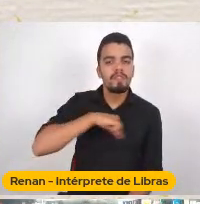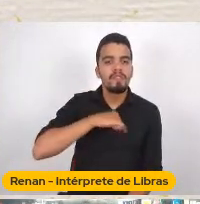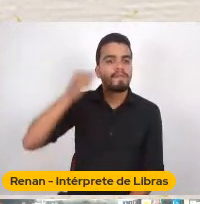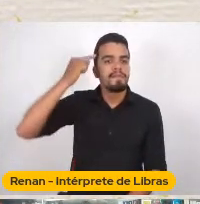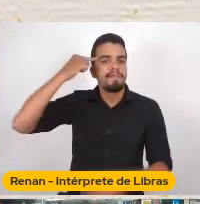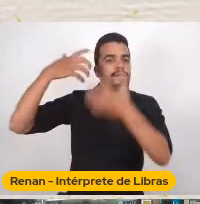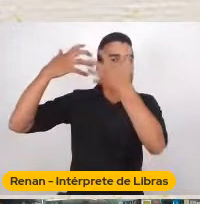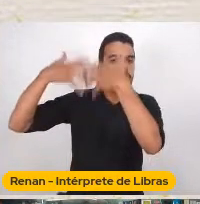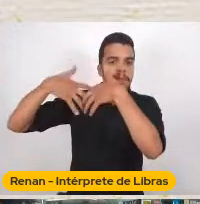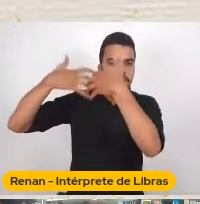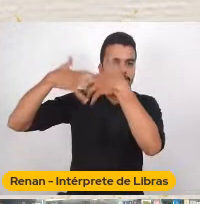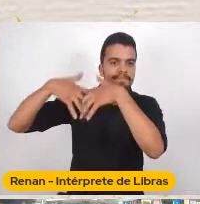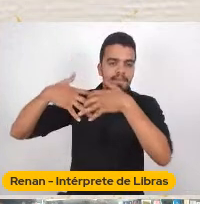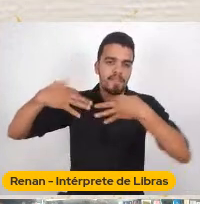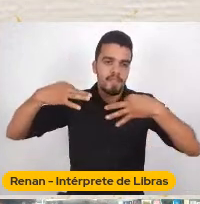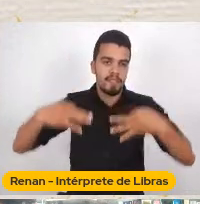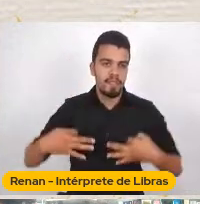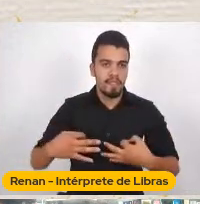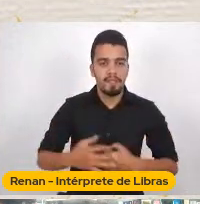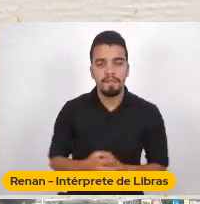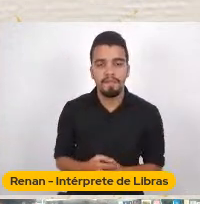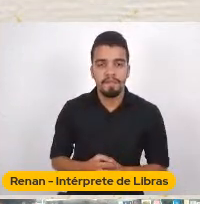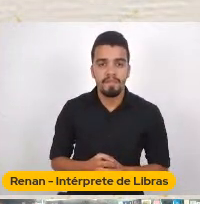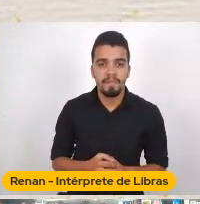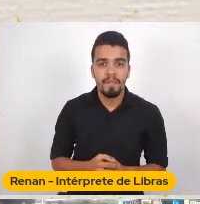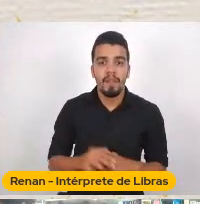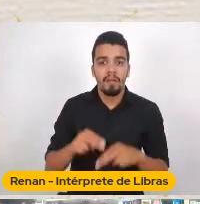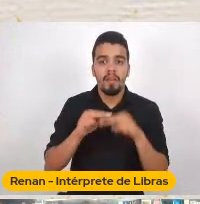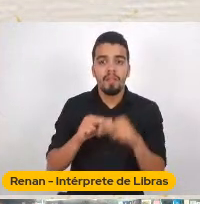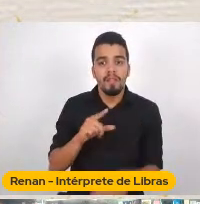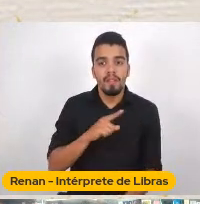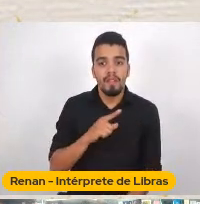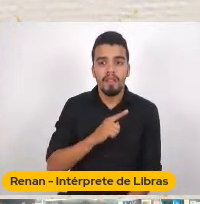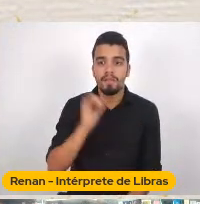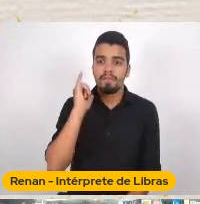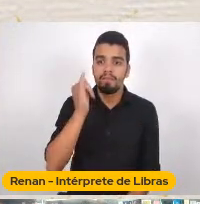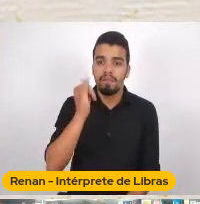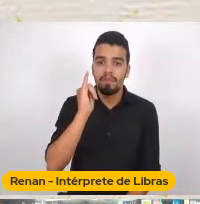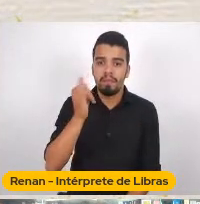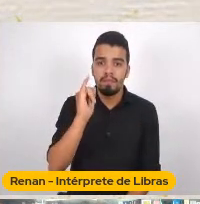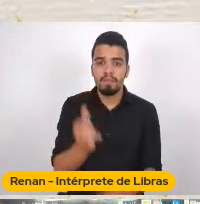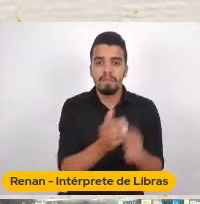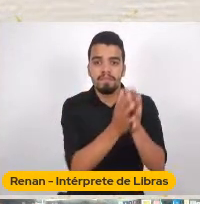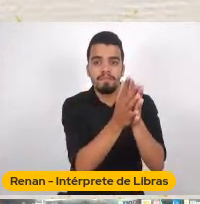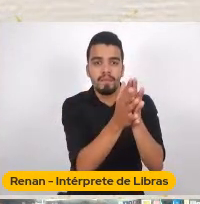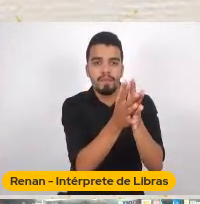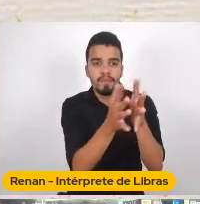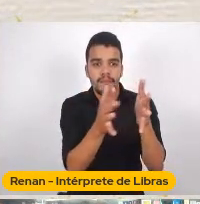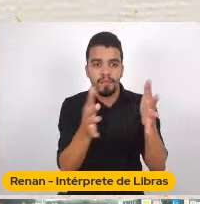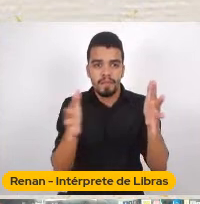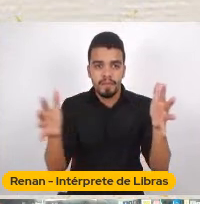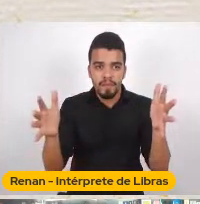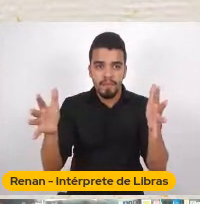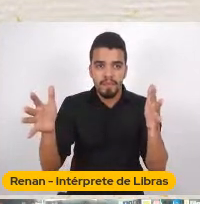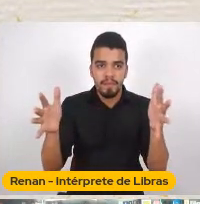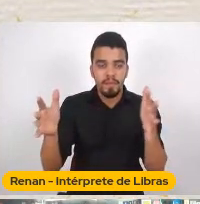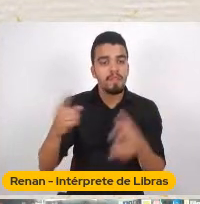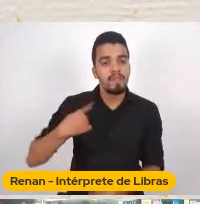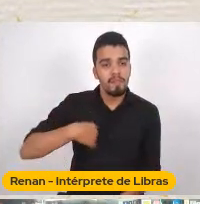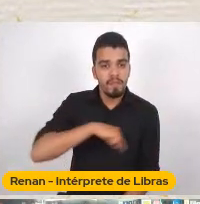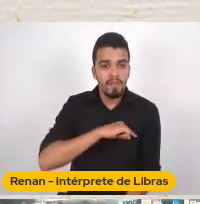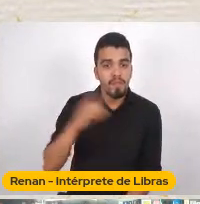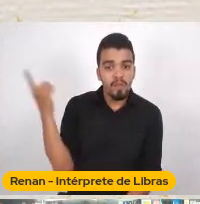também Que Do narrar-se Ou do ser narrado A gente Consegue entender Isso